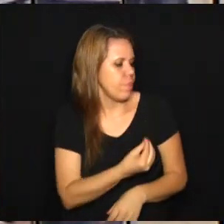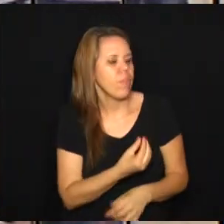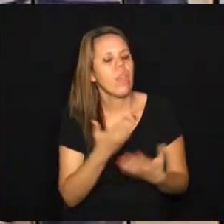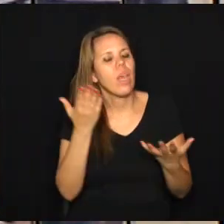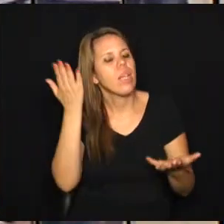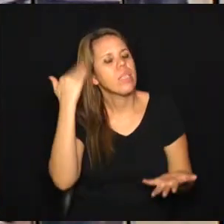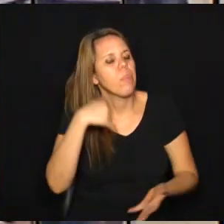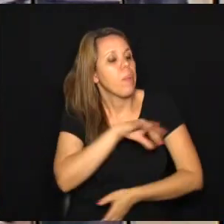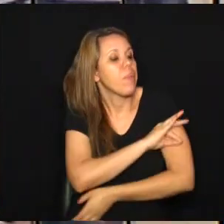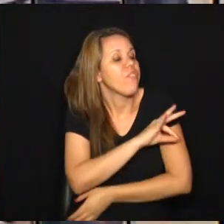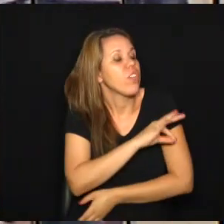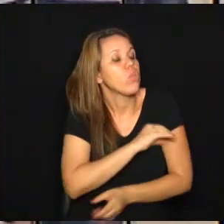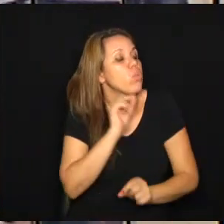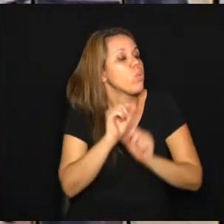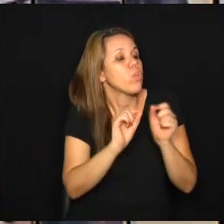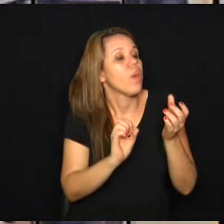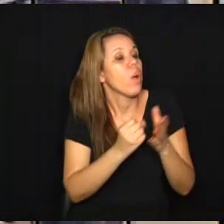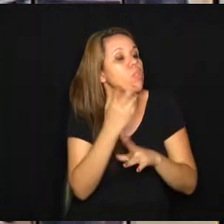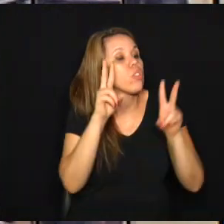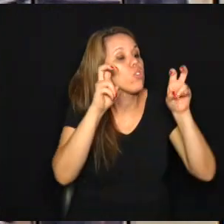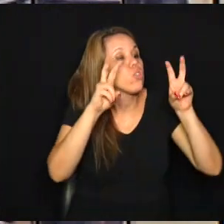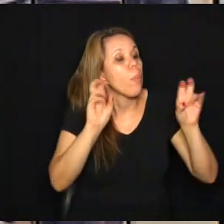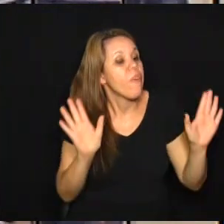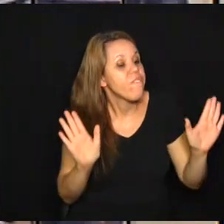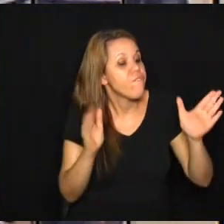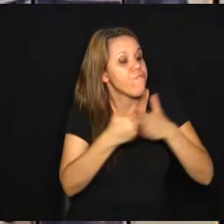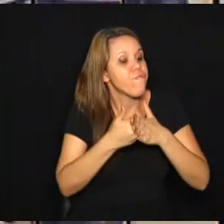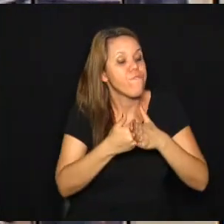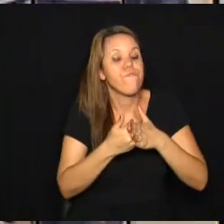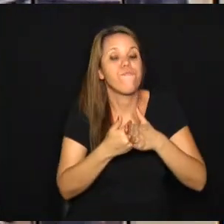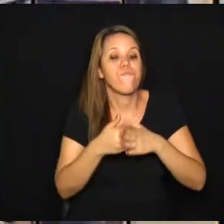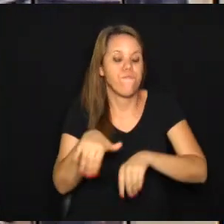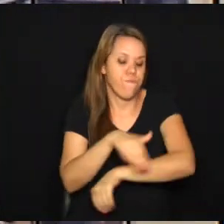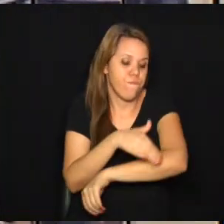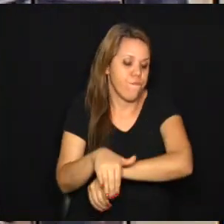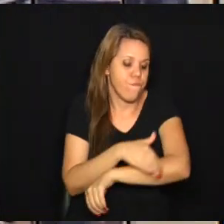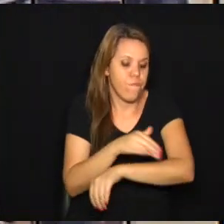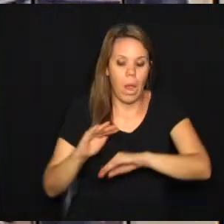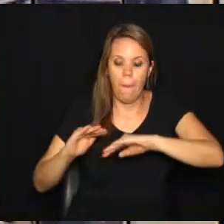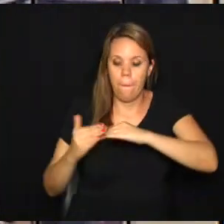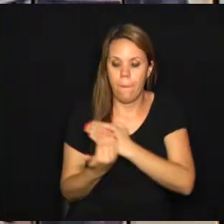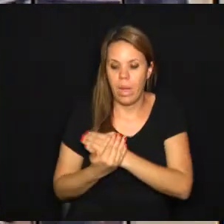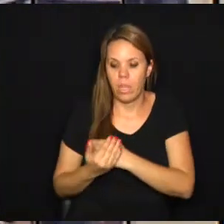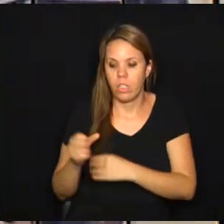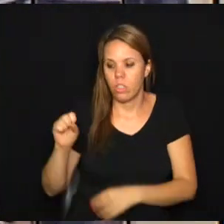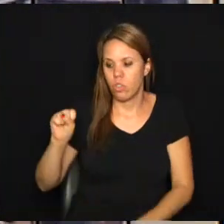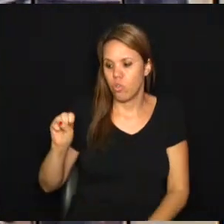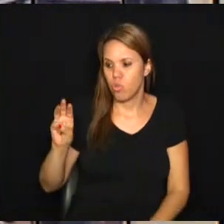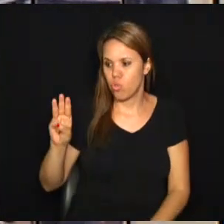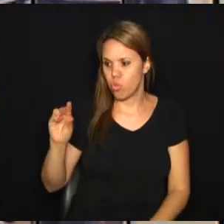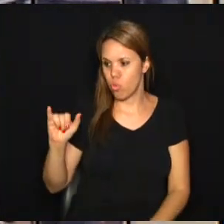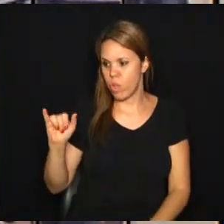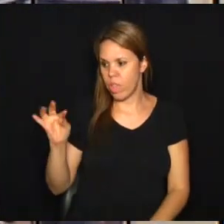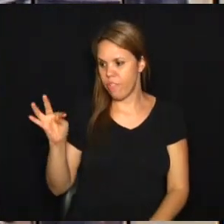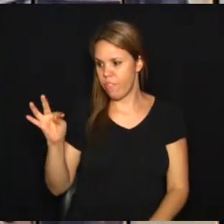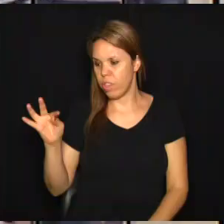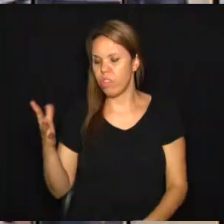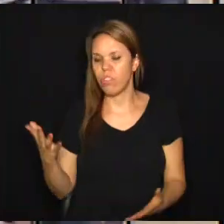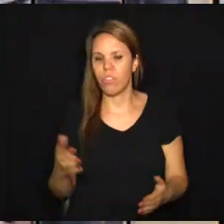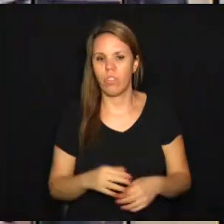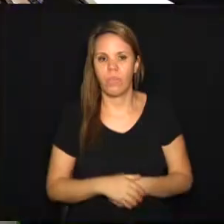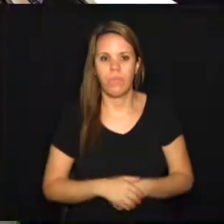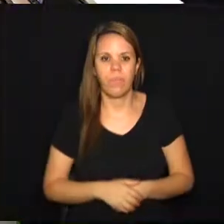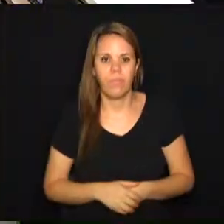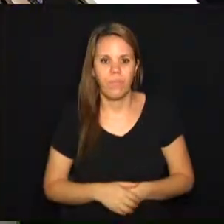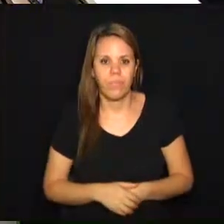informações à Prefeitura sobre o fechamento de uma passagem entre os bairros Swift e Vila Lemos. Confira